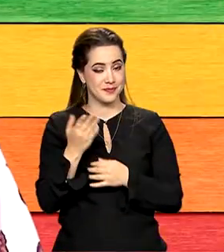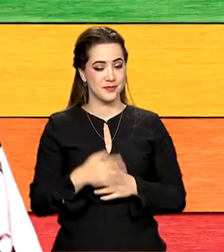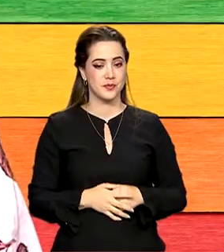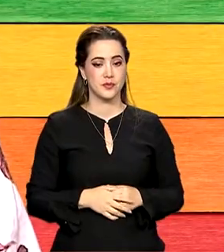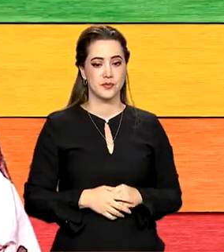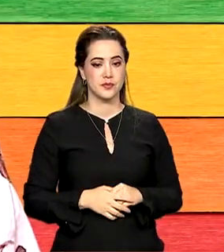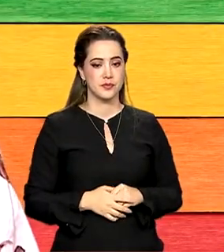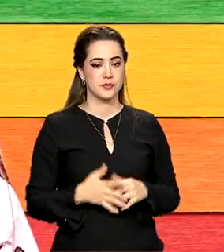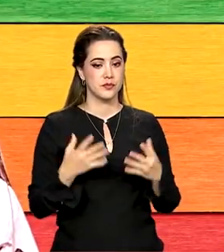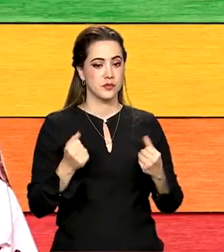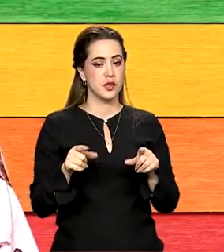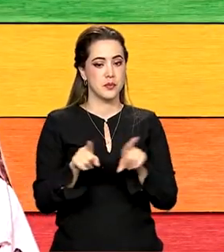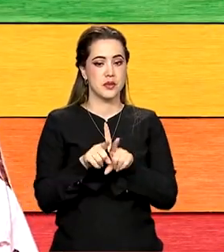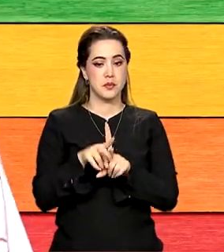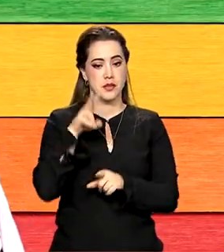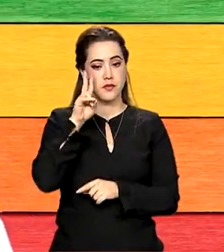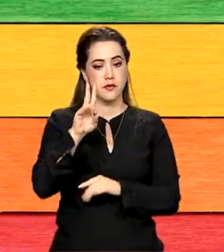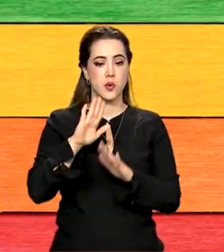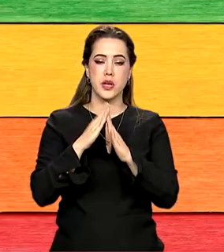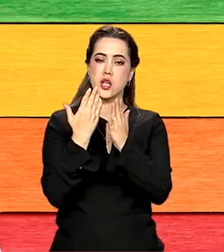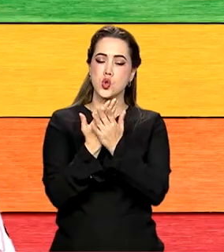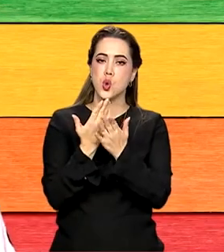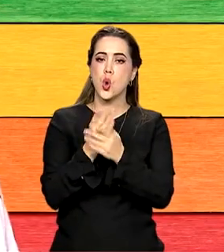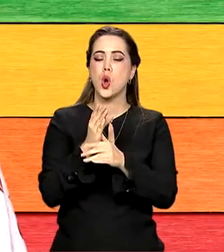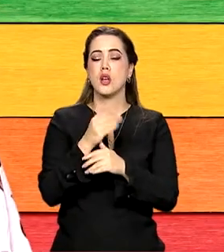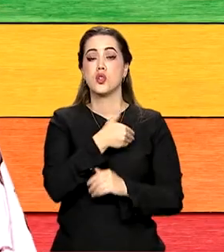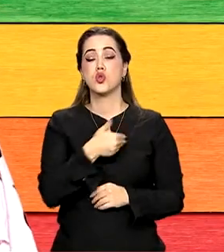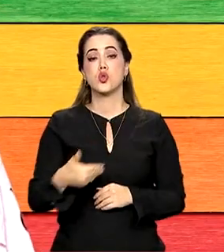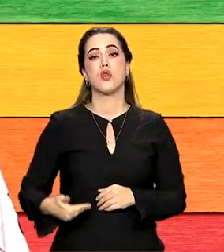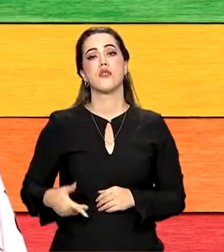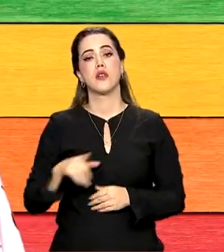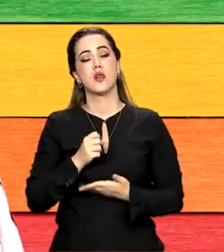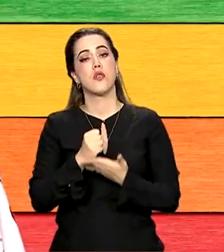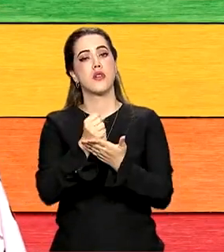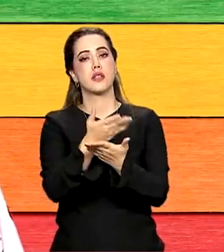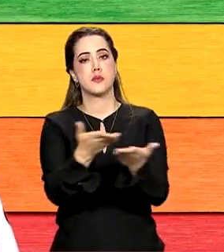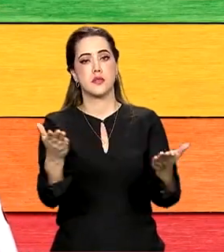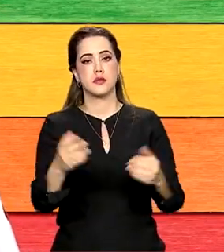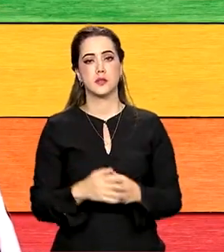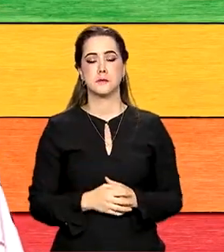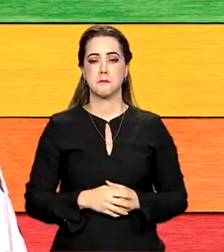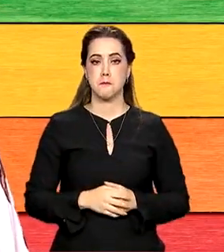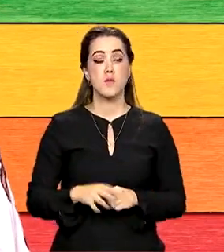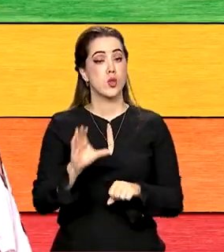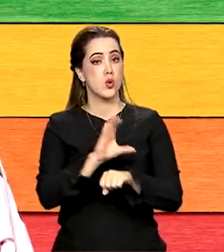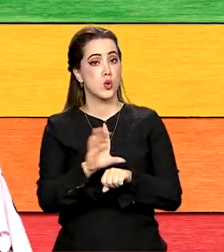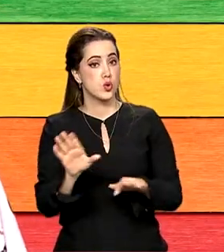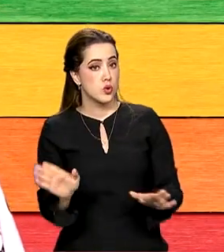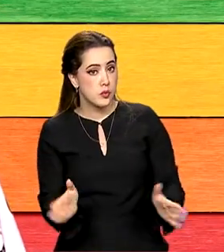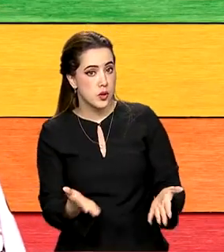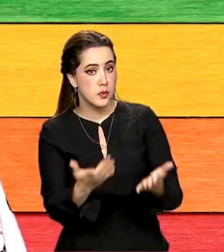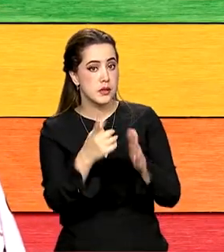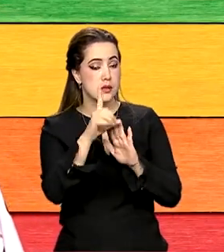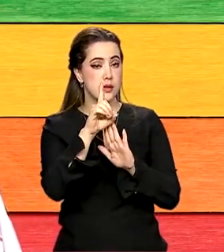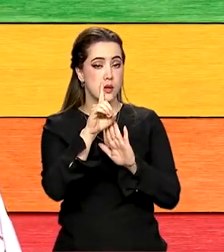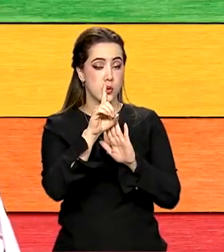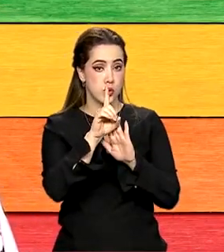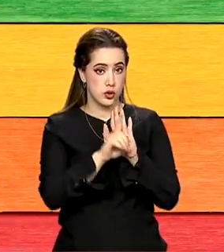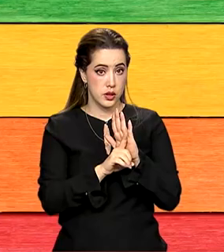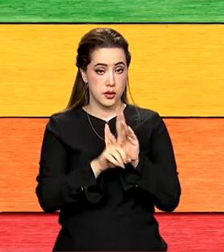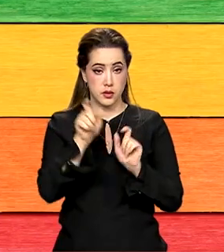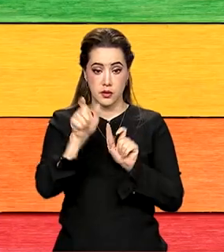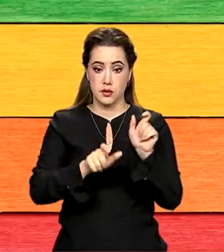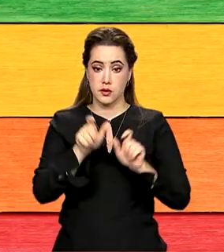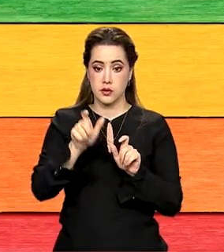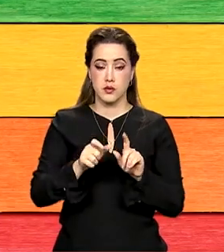E vamos saber o que a escola de governo tem para você? Curso de promoção e defesa dos direitos das pessoas